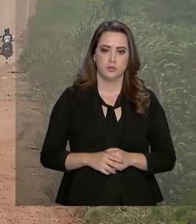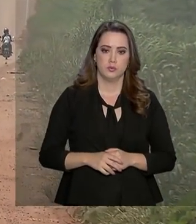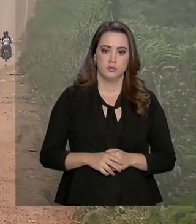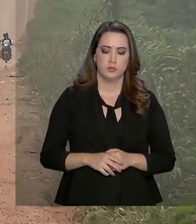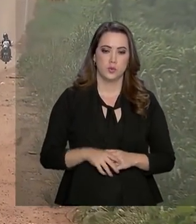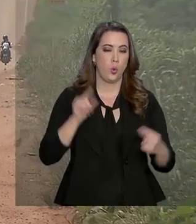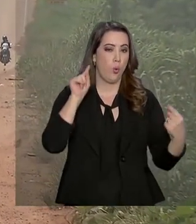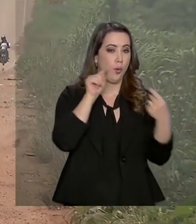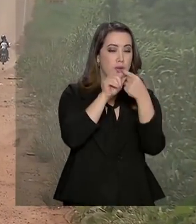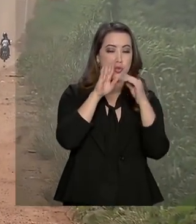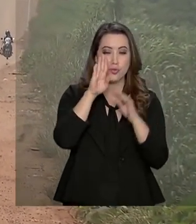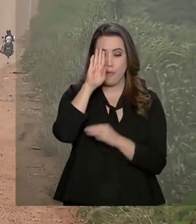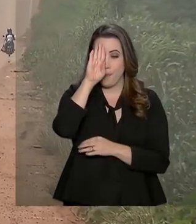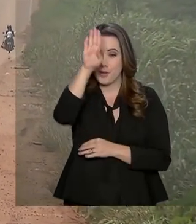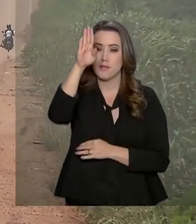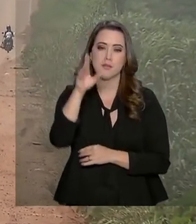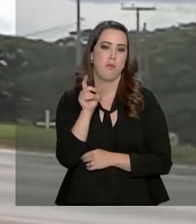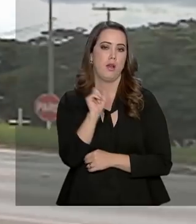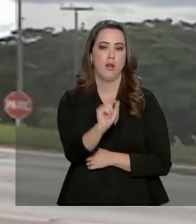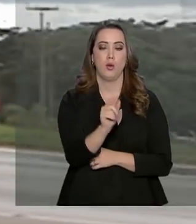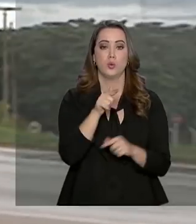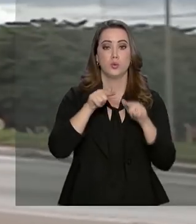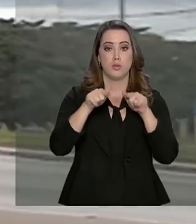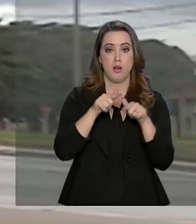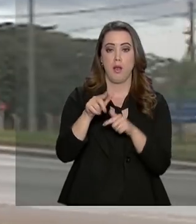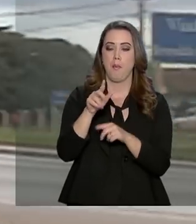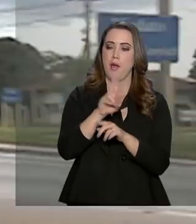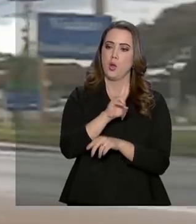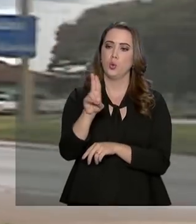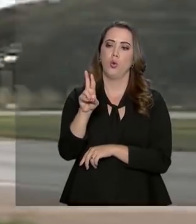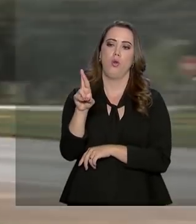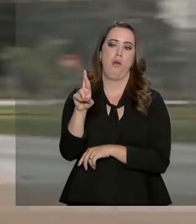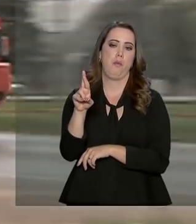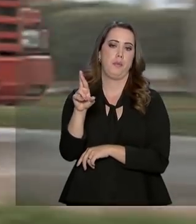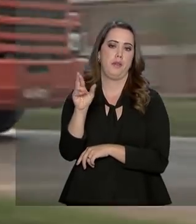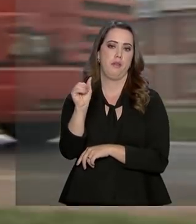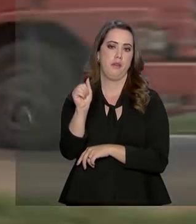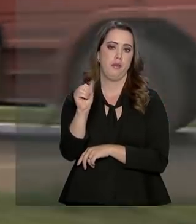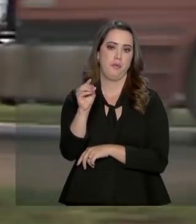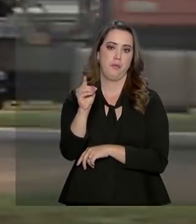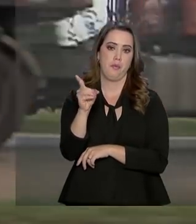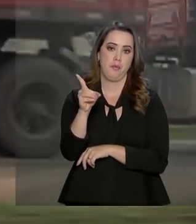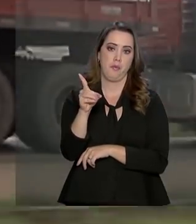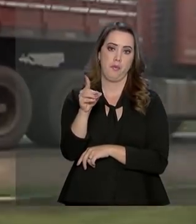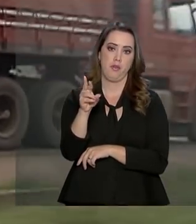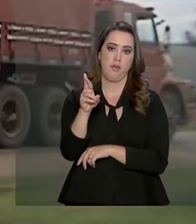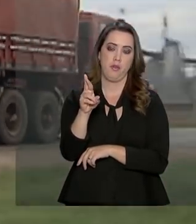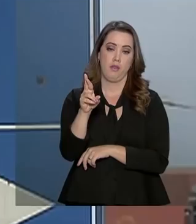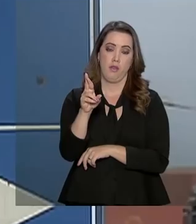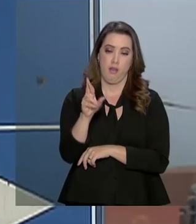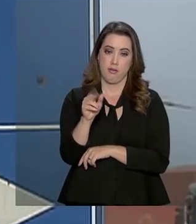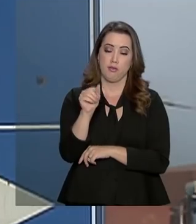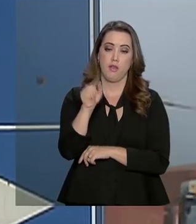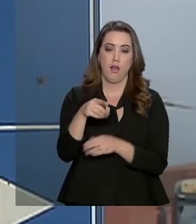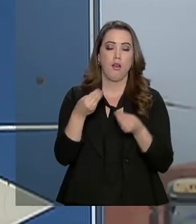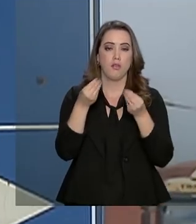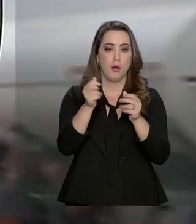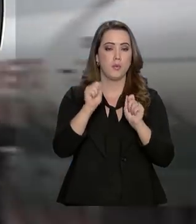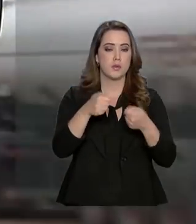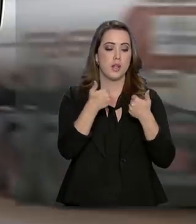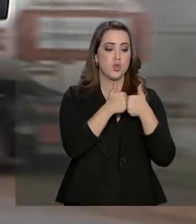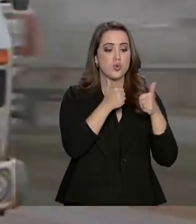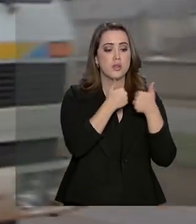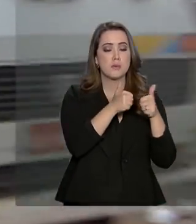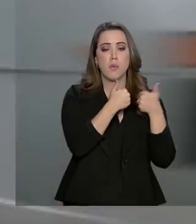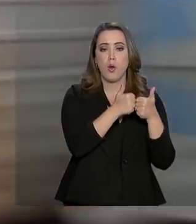A meta principal da Operação Radar, que já está em curso, é garantir o escoamento da safra na BR-163,